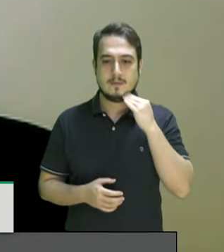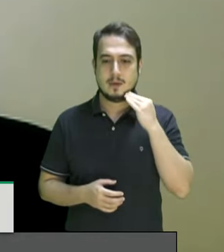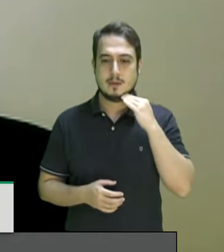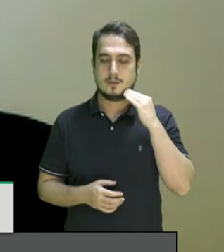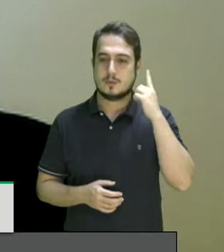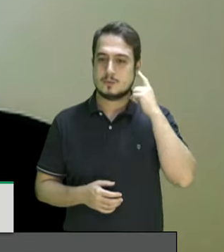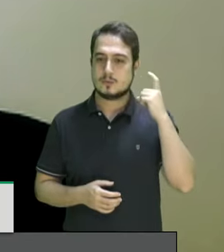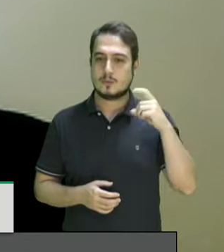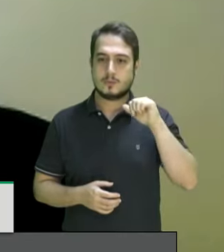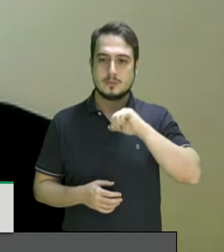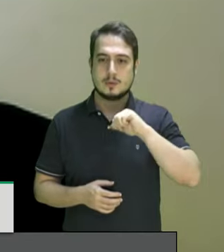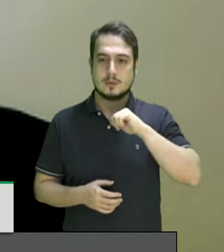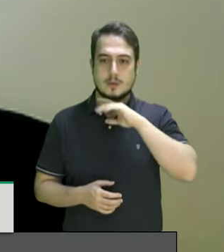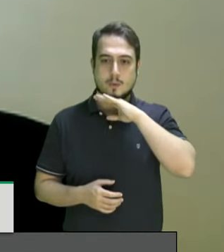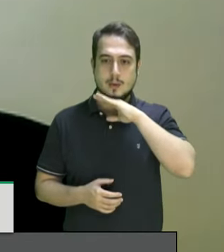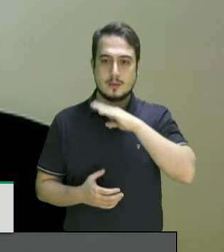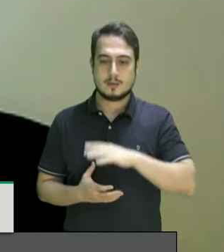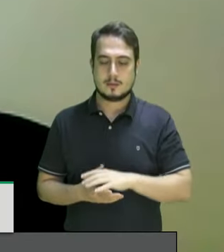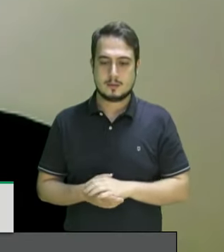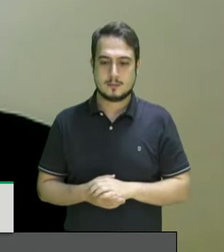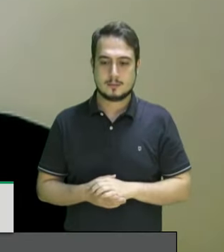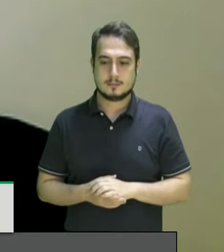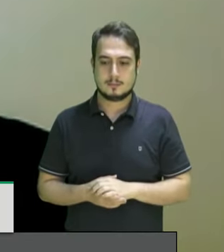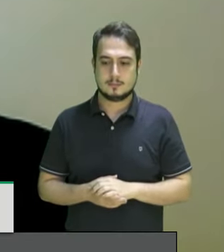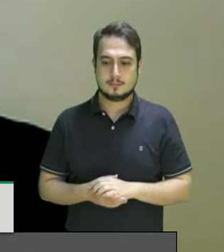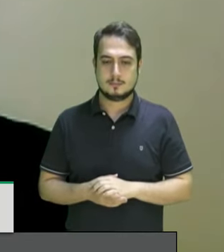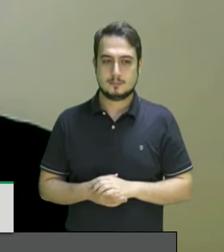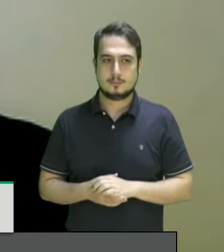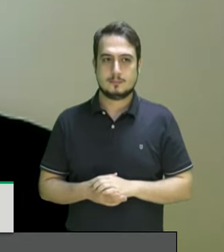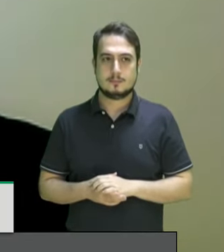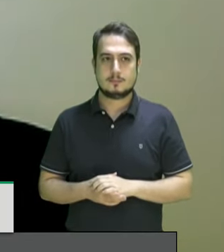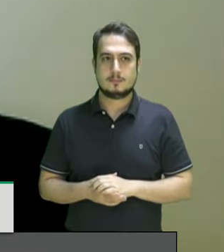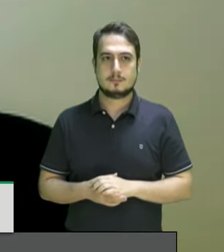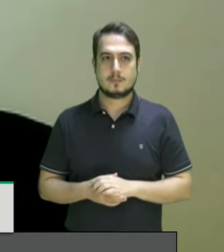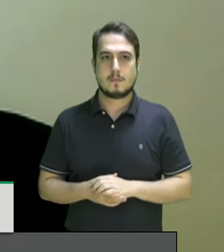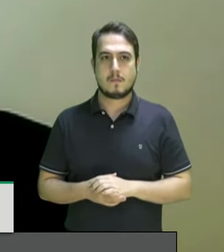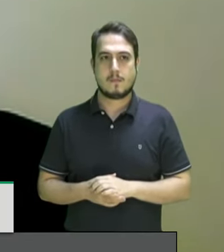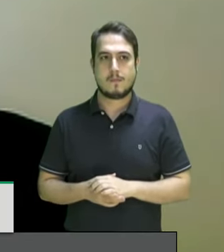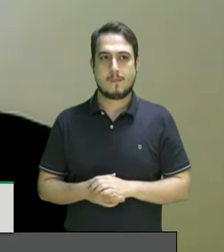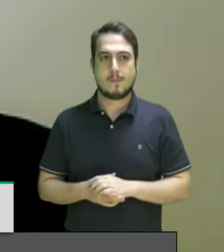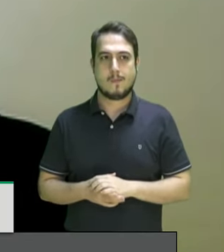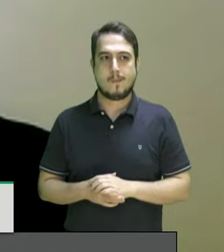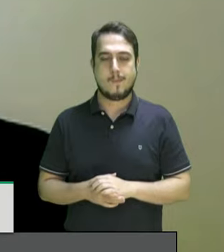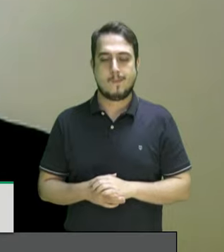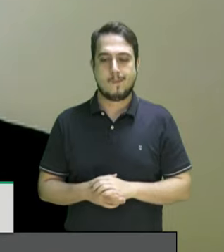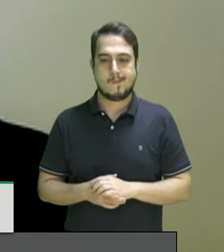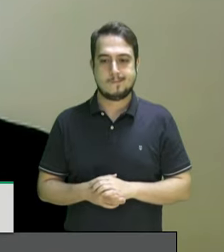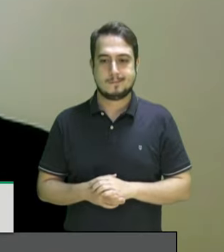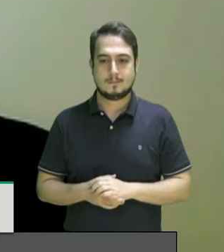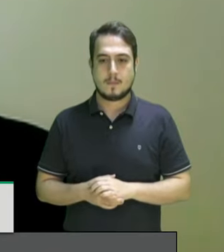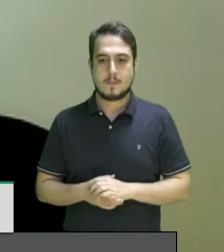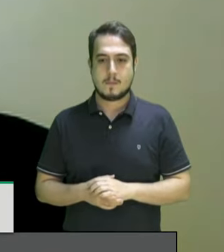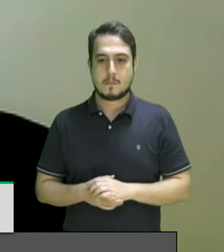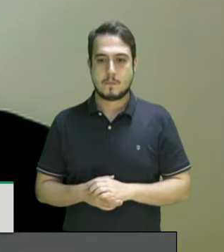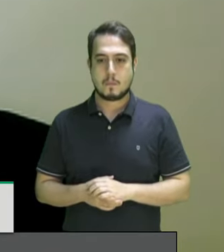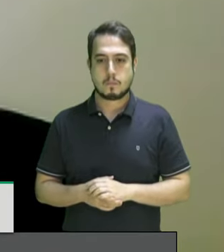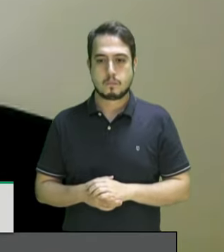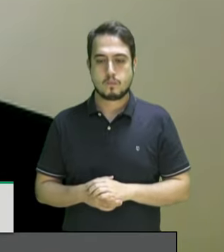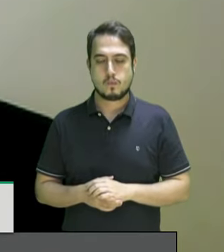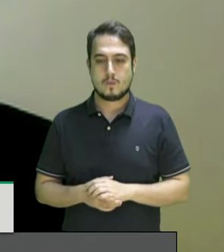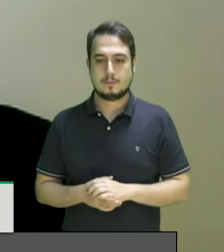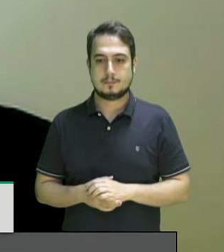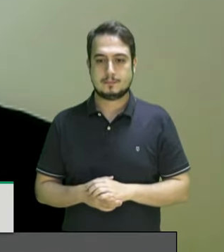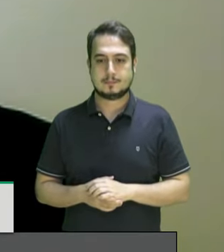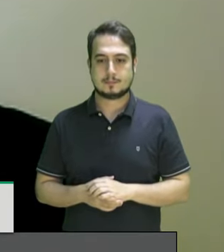então aproveito e louvo esse momento que veio não